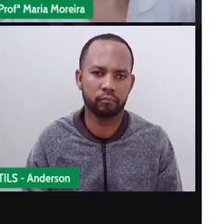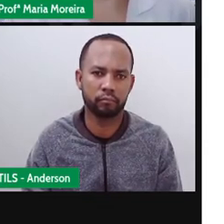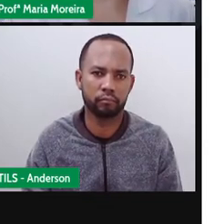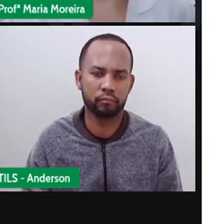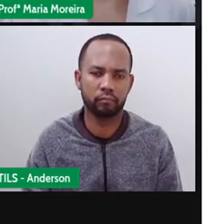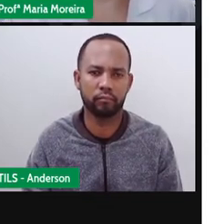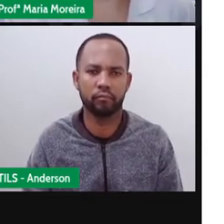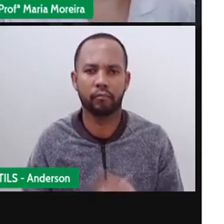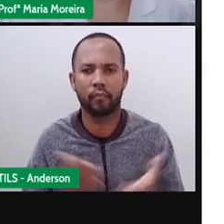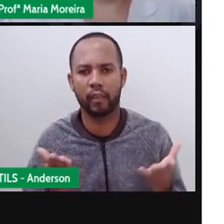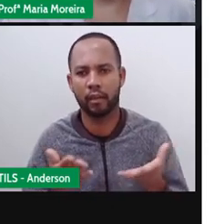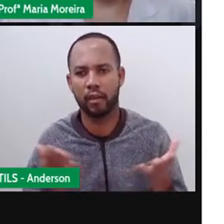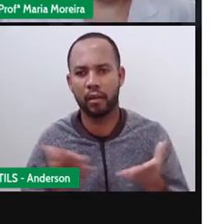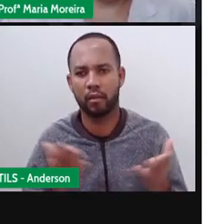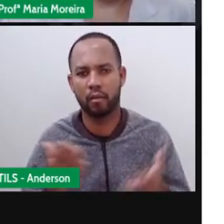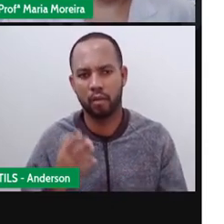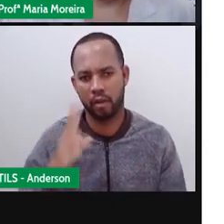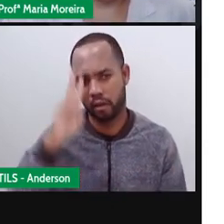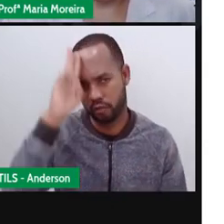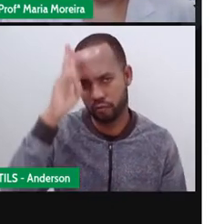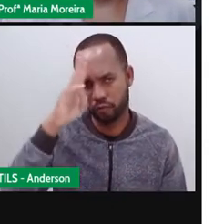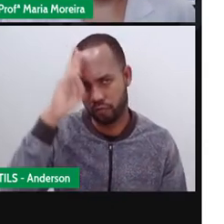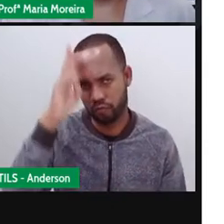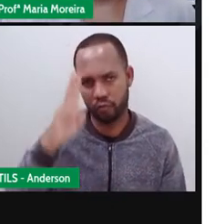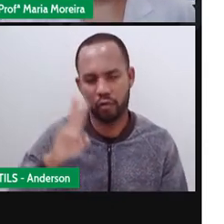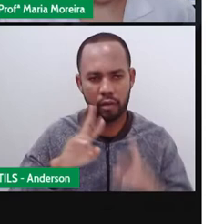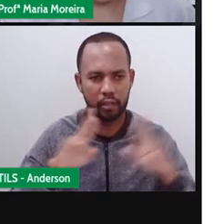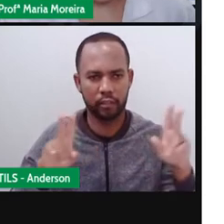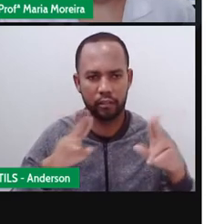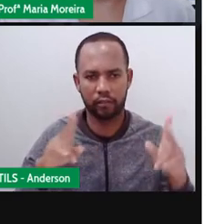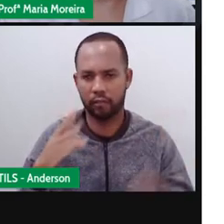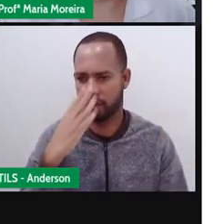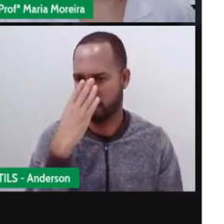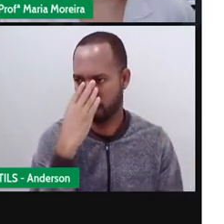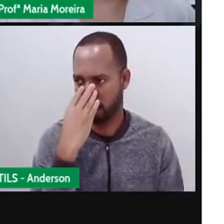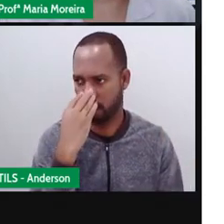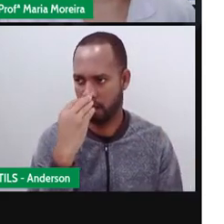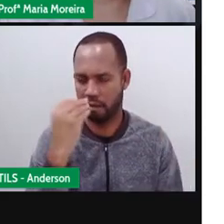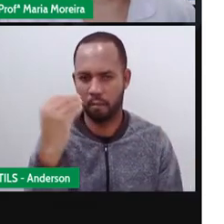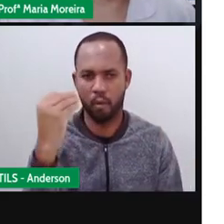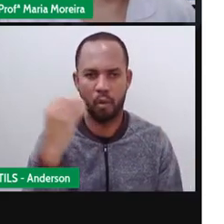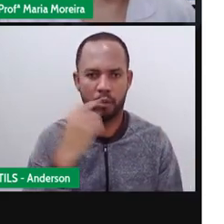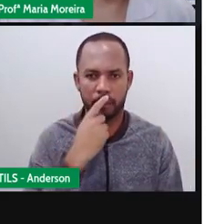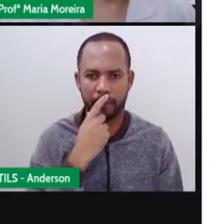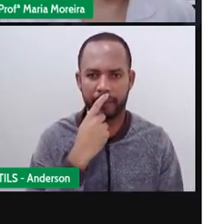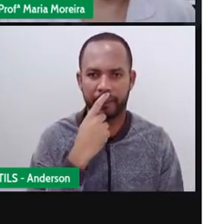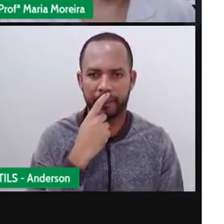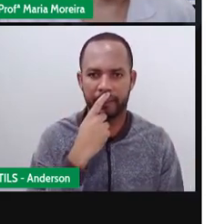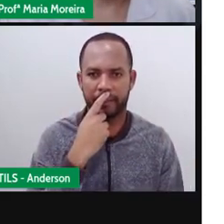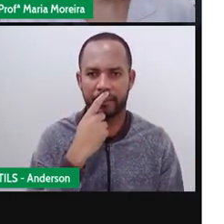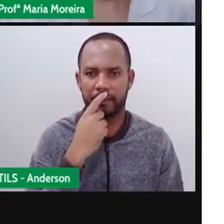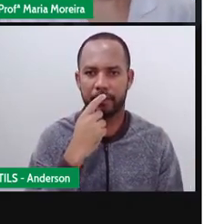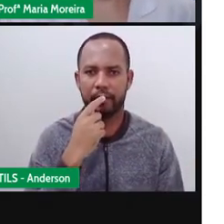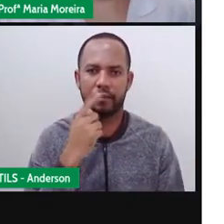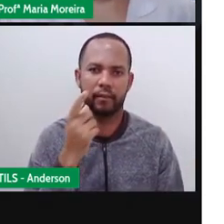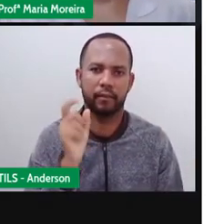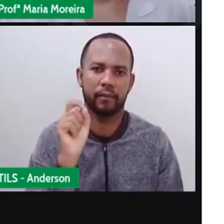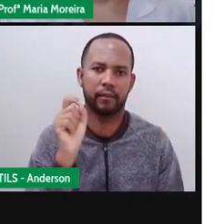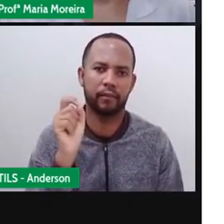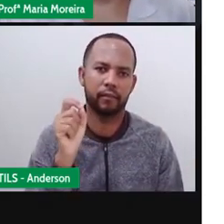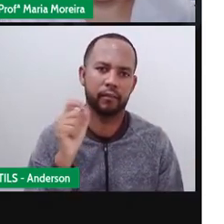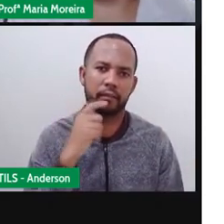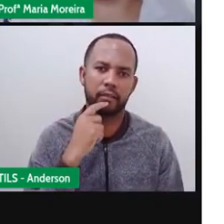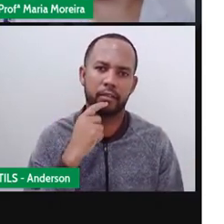Vamos agora para uma outra historinha. Não é isso? A raposa e a cegonha. Vocês